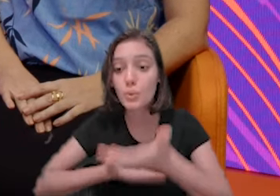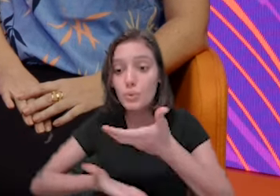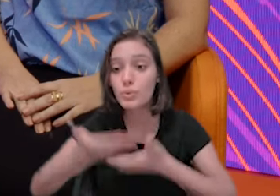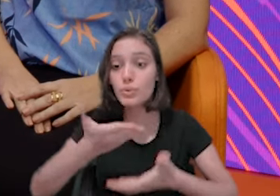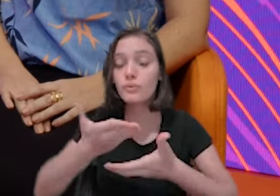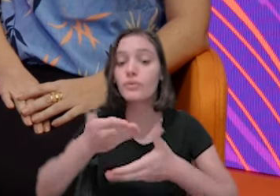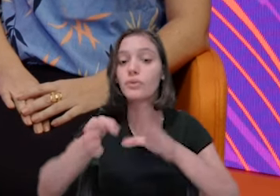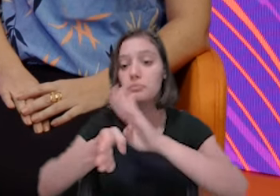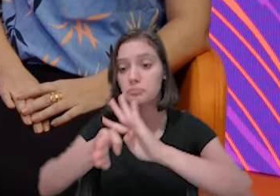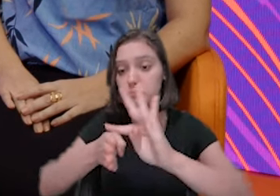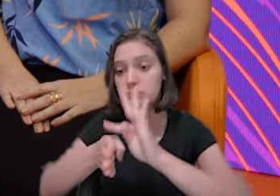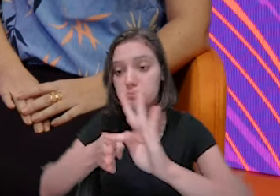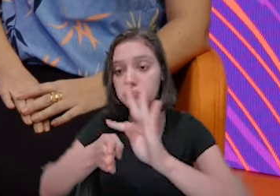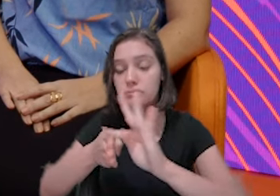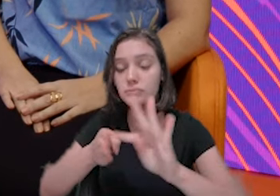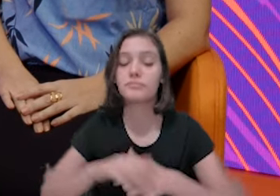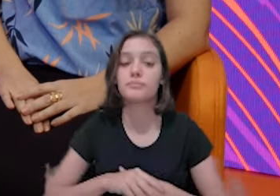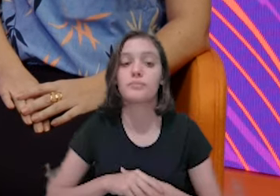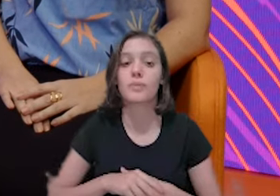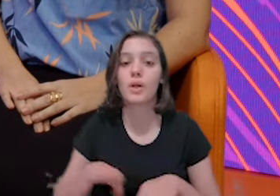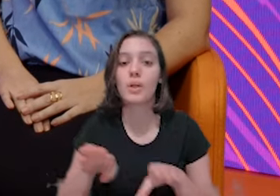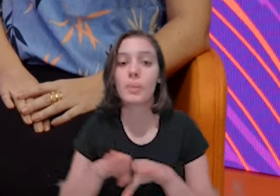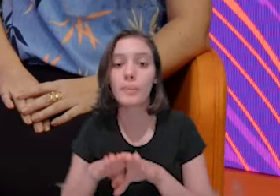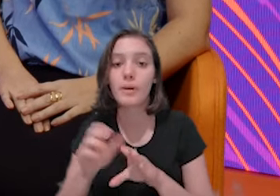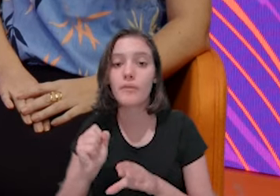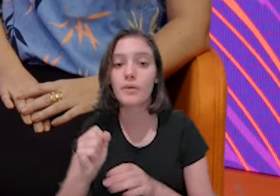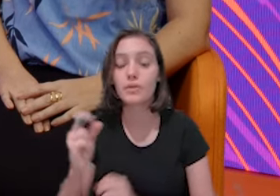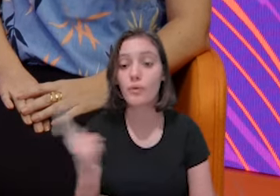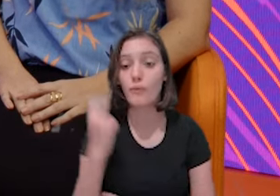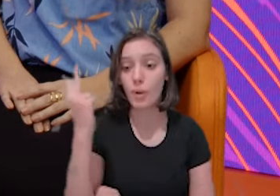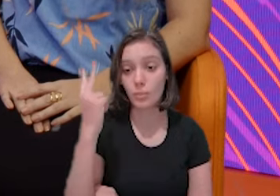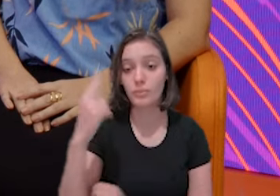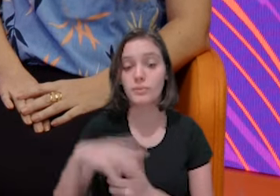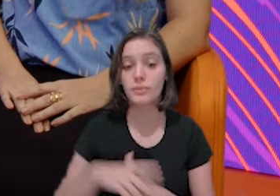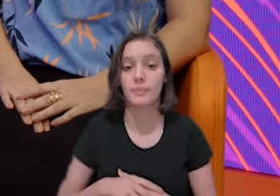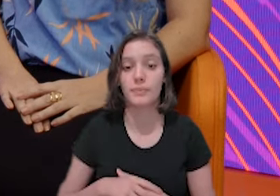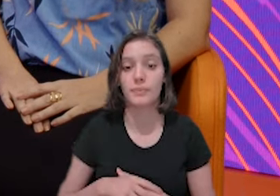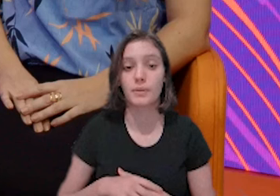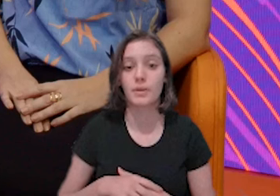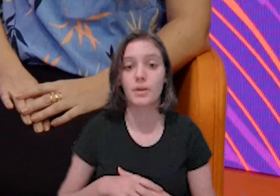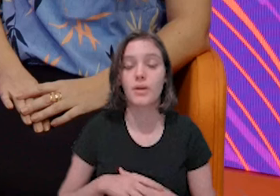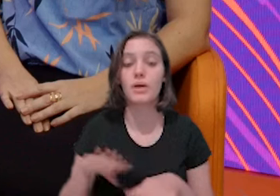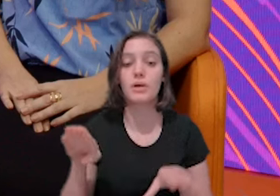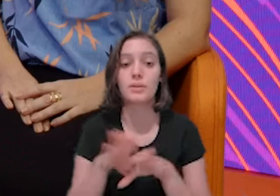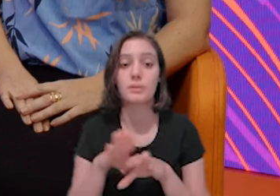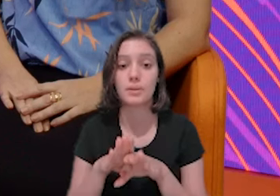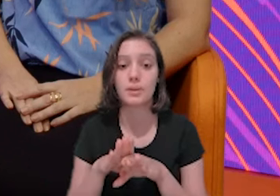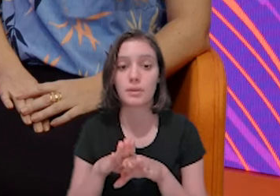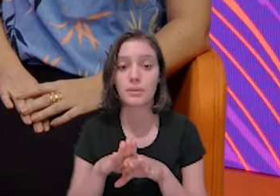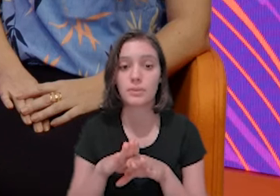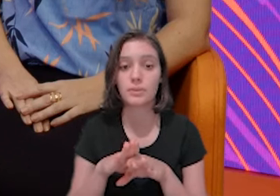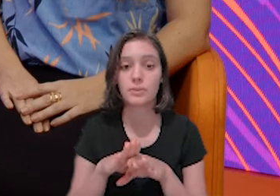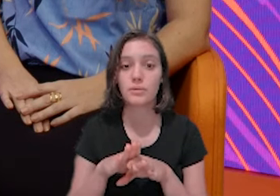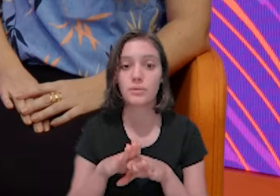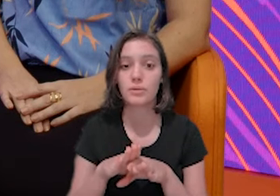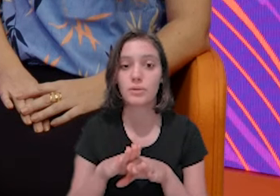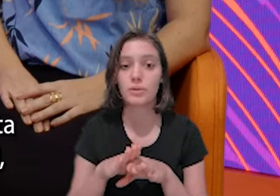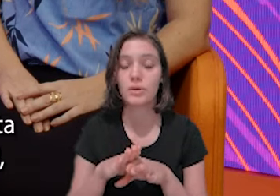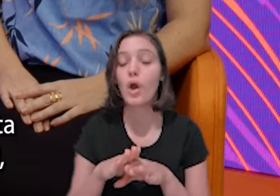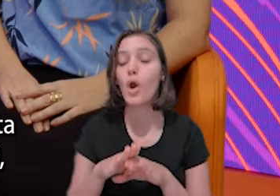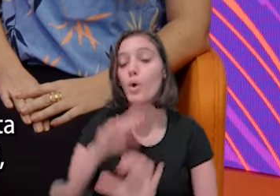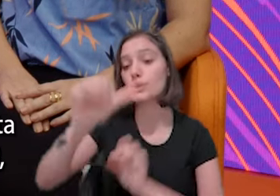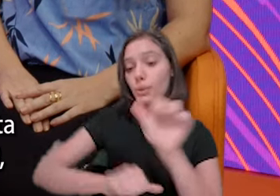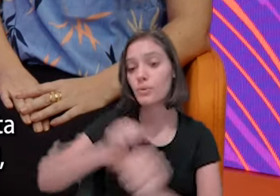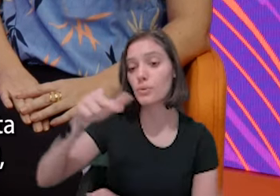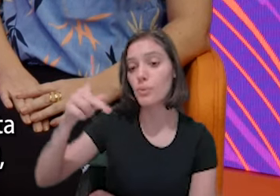que tem também foi, praticamente virou um poupatempo. Um poupatempo. Do imigrante. Do imigrante, isso mesmo.